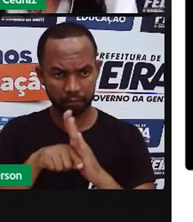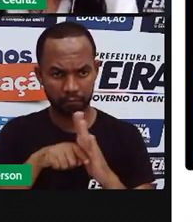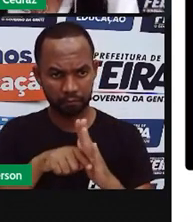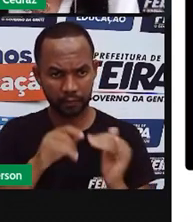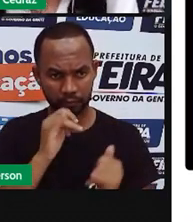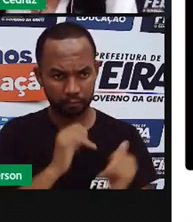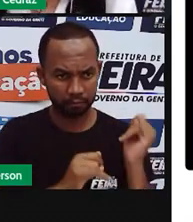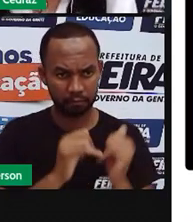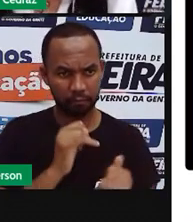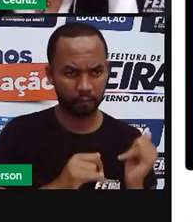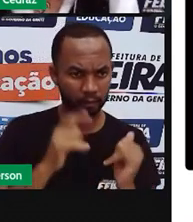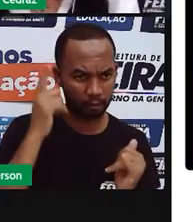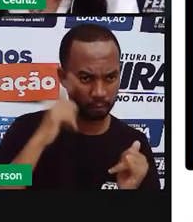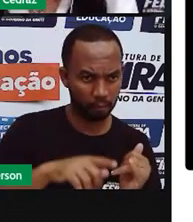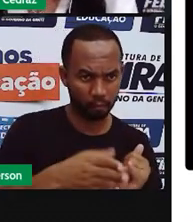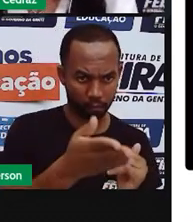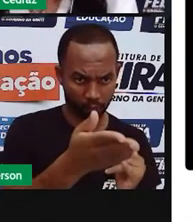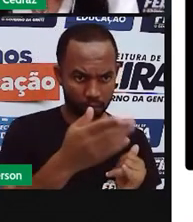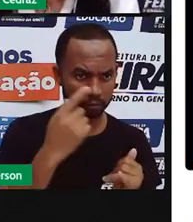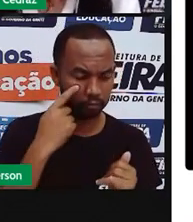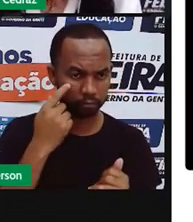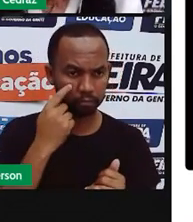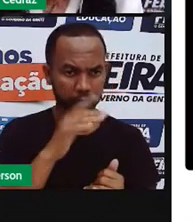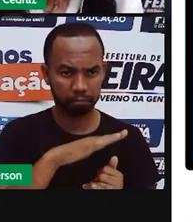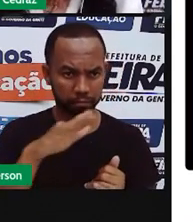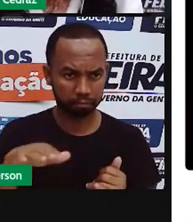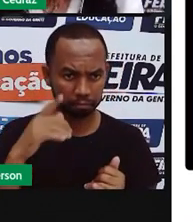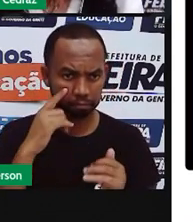rodapé da nossa aula. Nesse aqui.